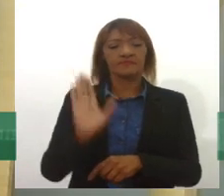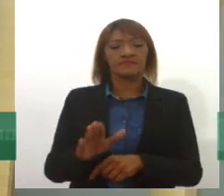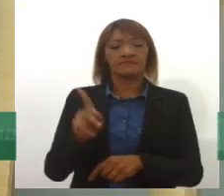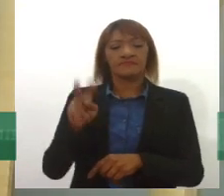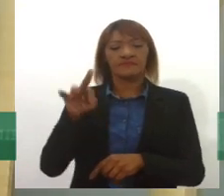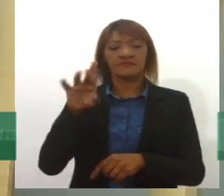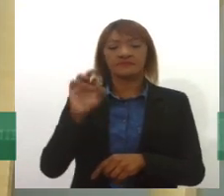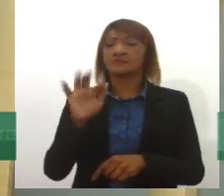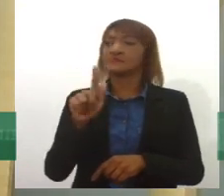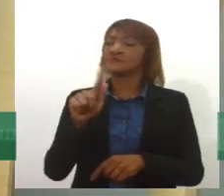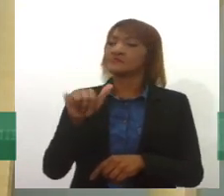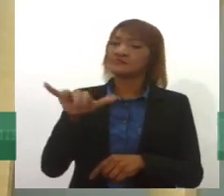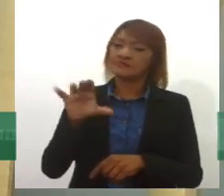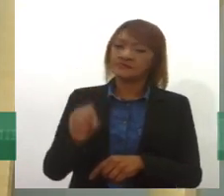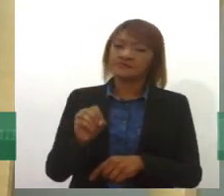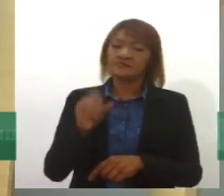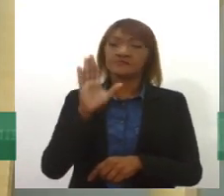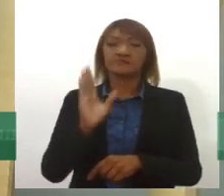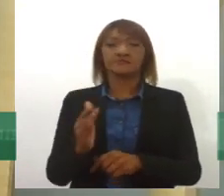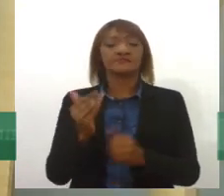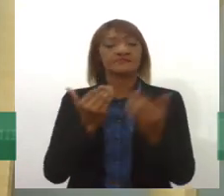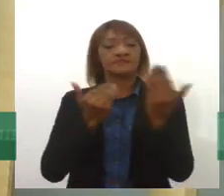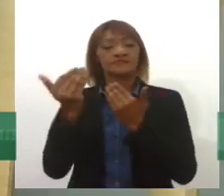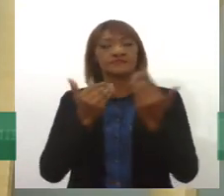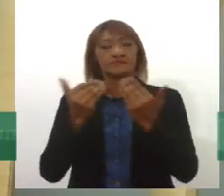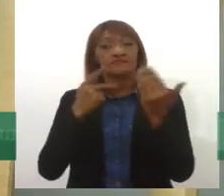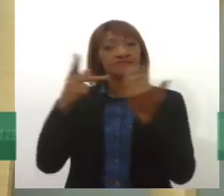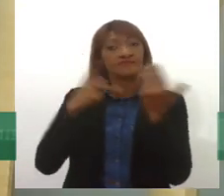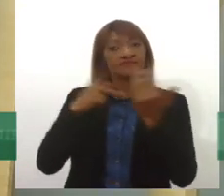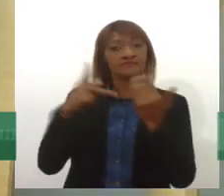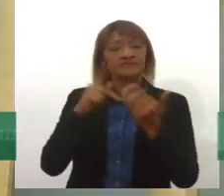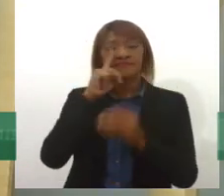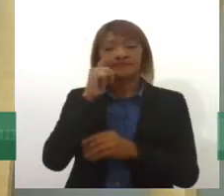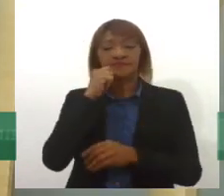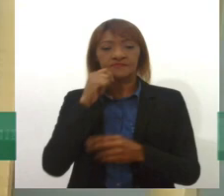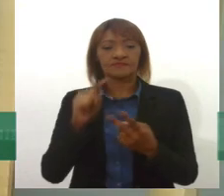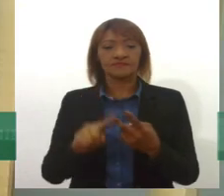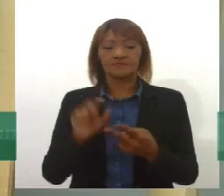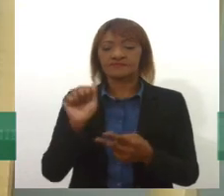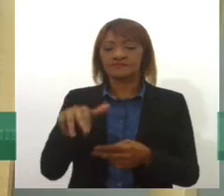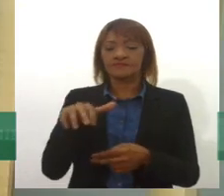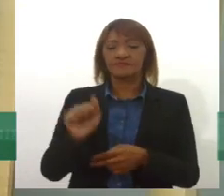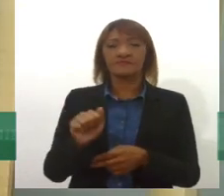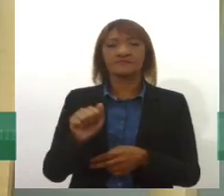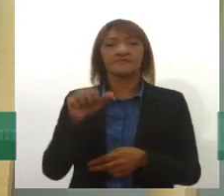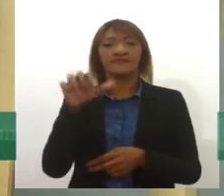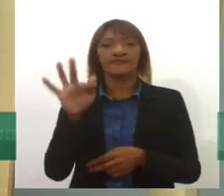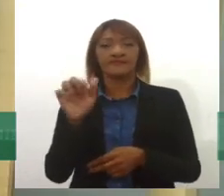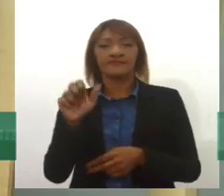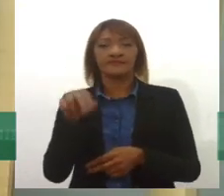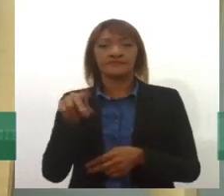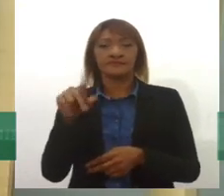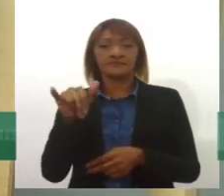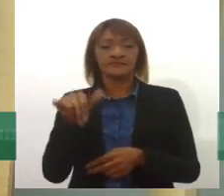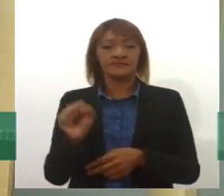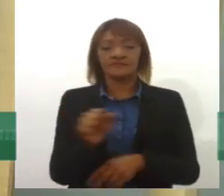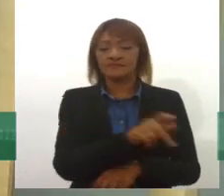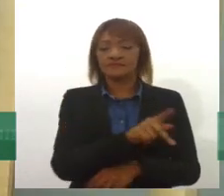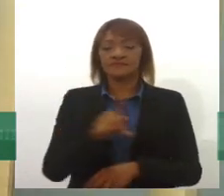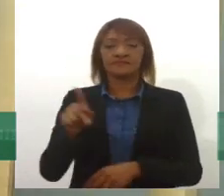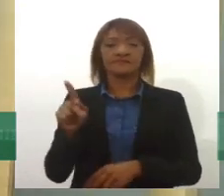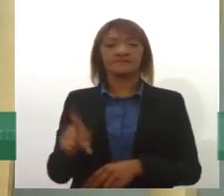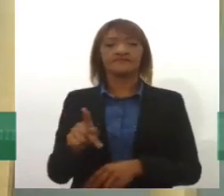Rede de Atenção Psicossocial do município de Aracaju, e Diana Sandra Fernandes, presidente do Conselho Federal de